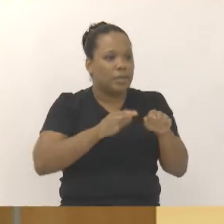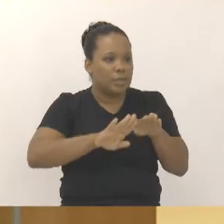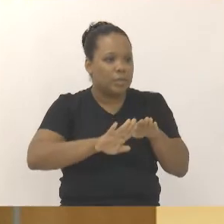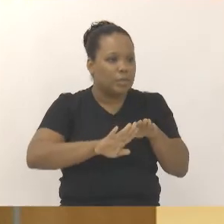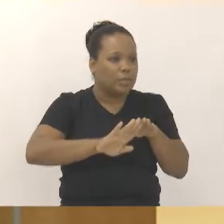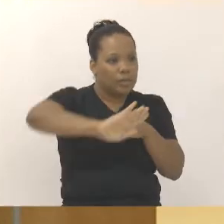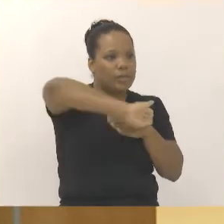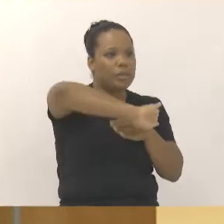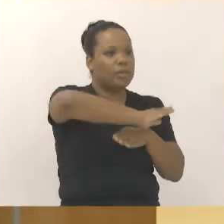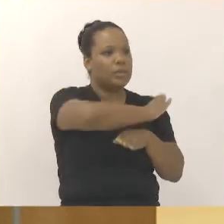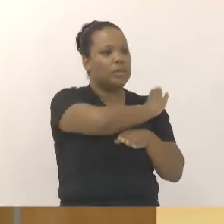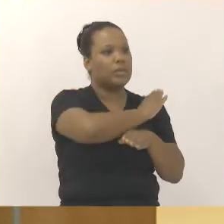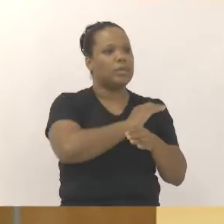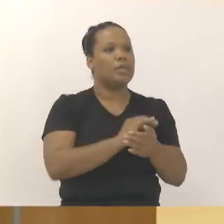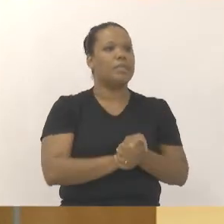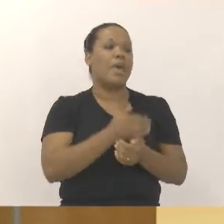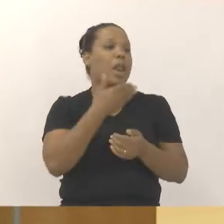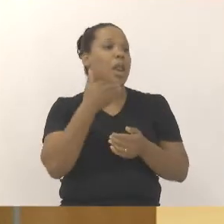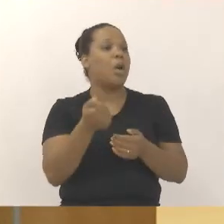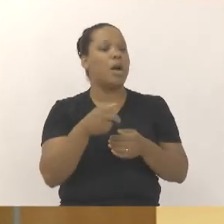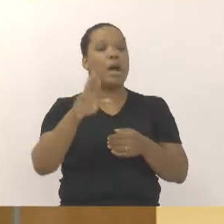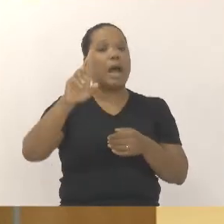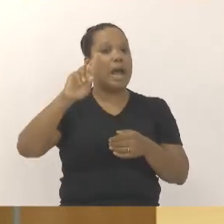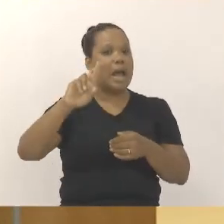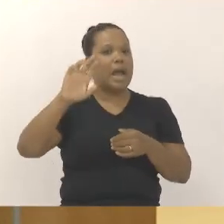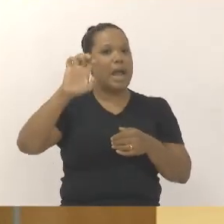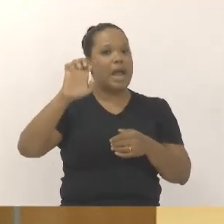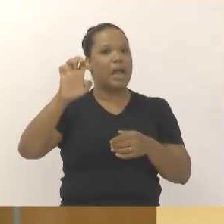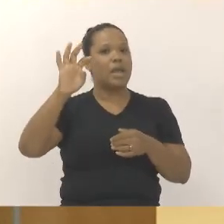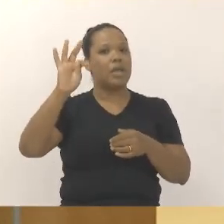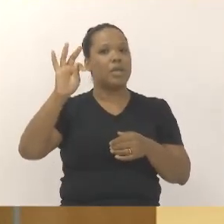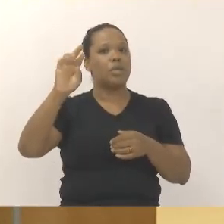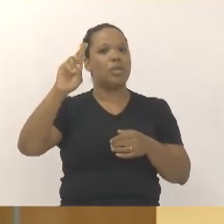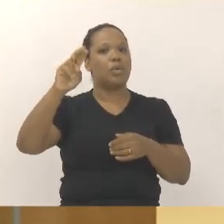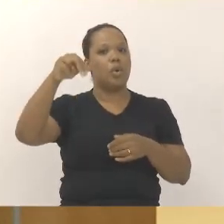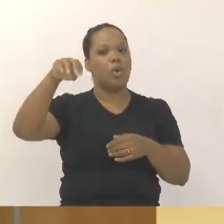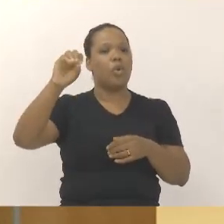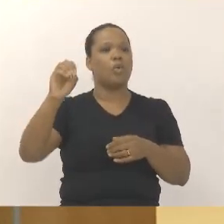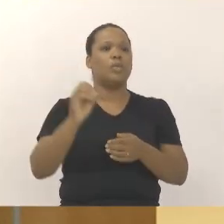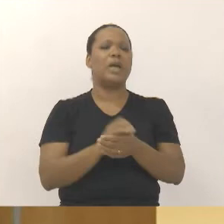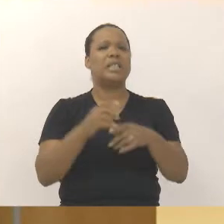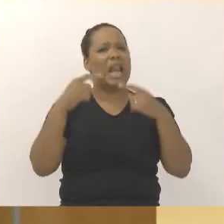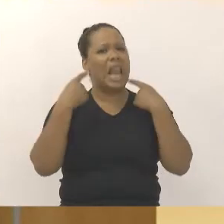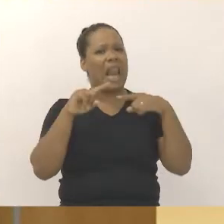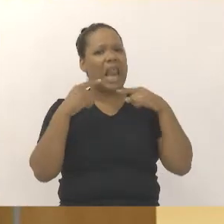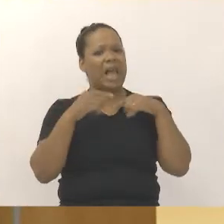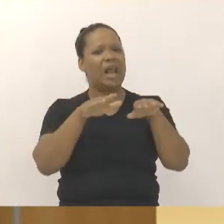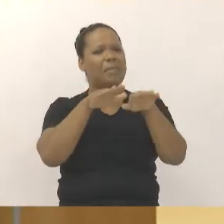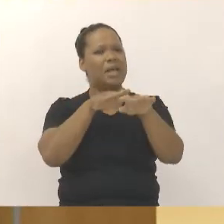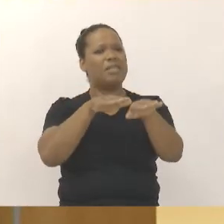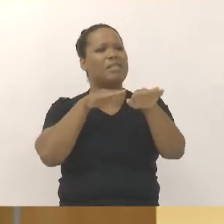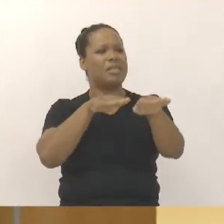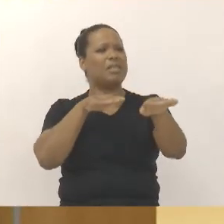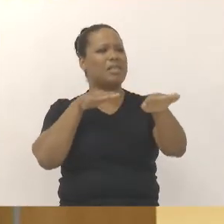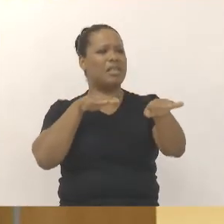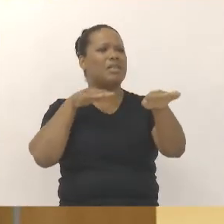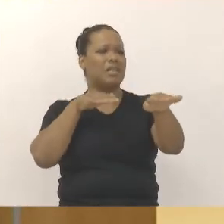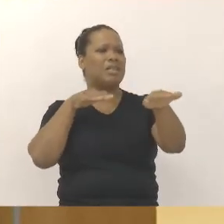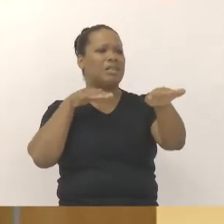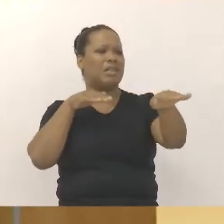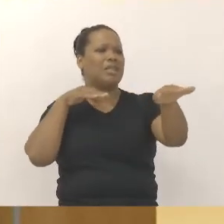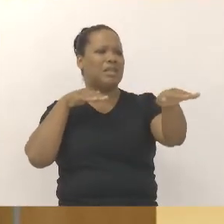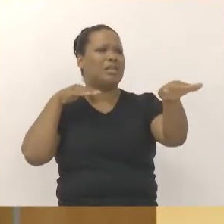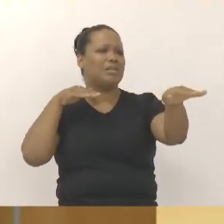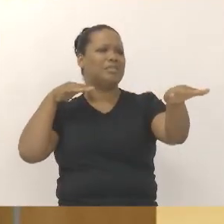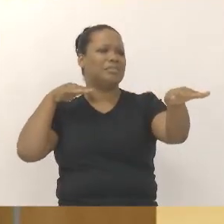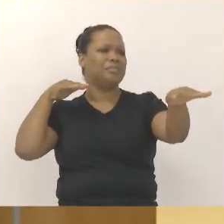para fazer a manobra e voltar para a cidade de Jacarei. Então, se a gente reclama tanto do congestionamento nos horários de pico, principalmente nos horários